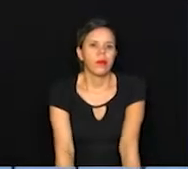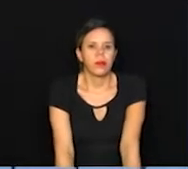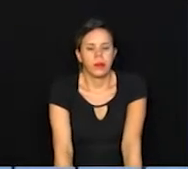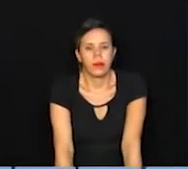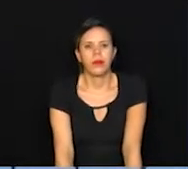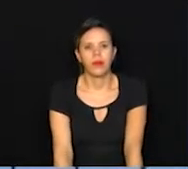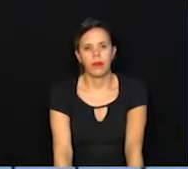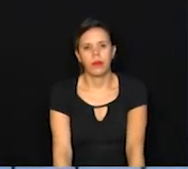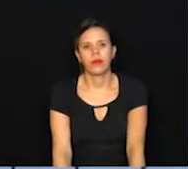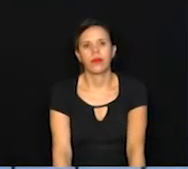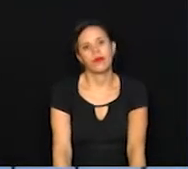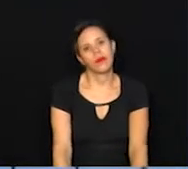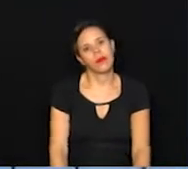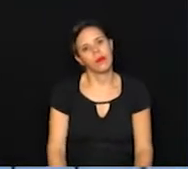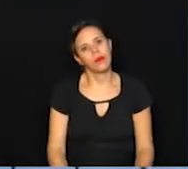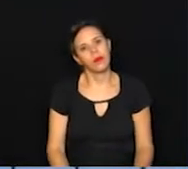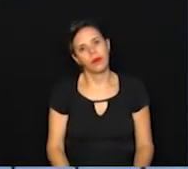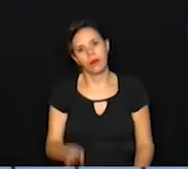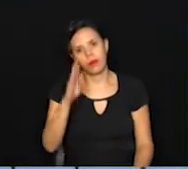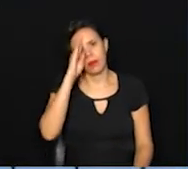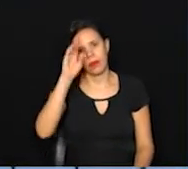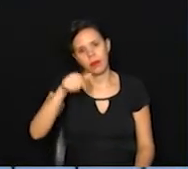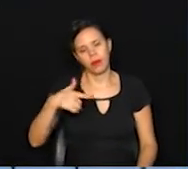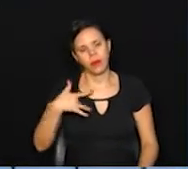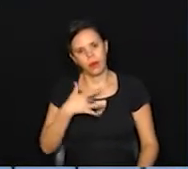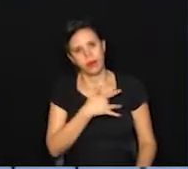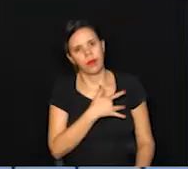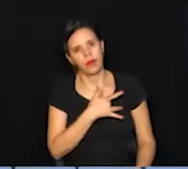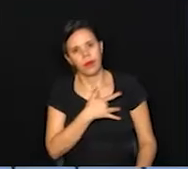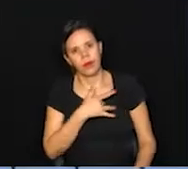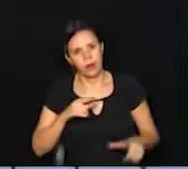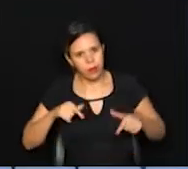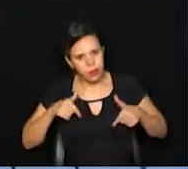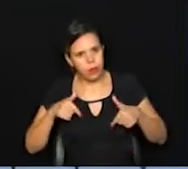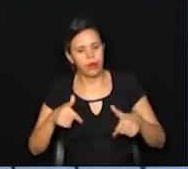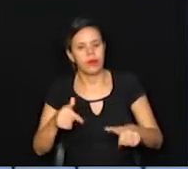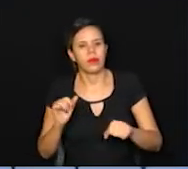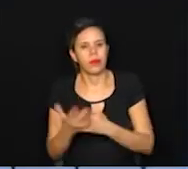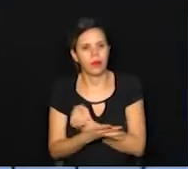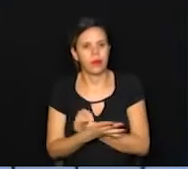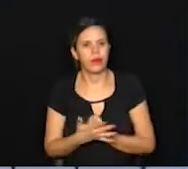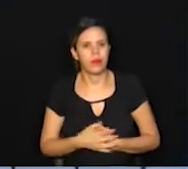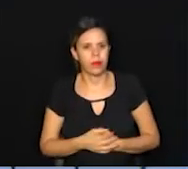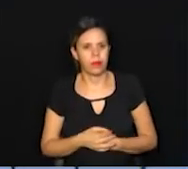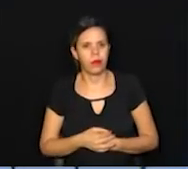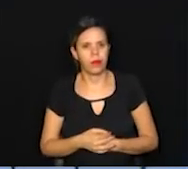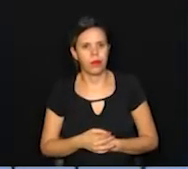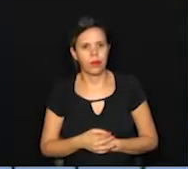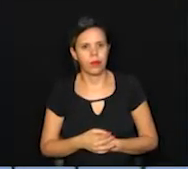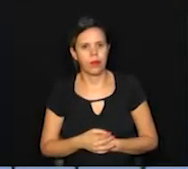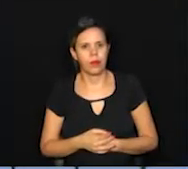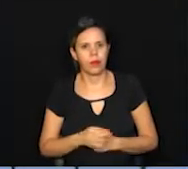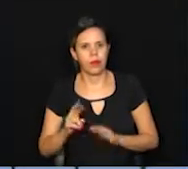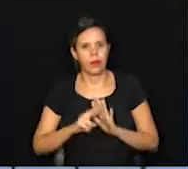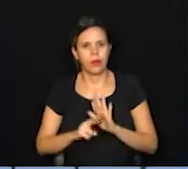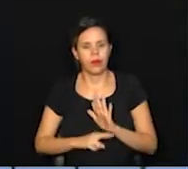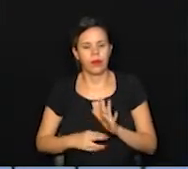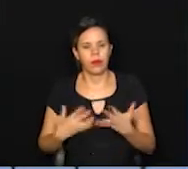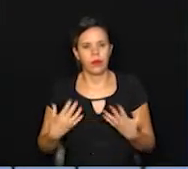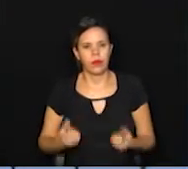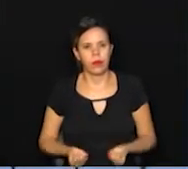E olha, como o destaque é a saúde e o enfrentamento à Covid-19, uma das medidas